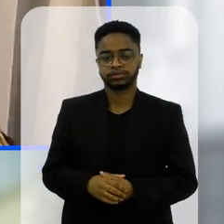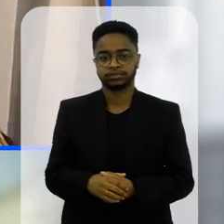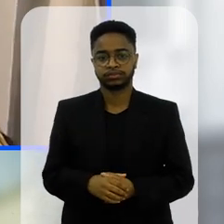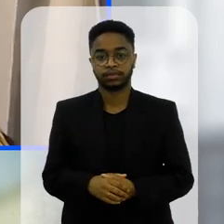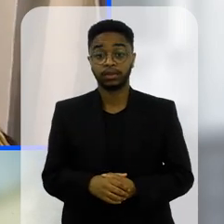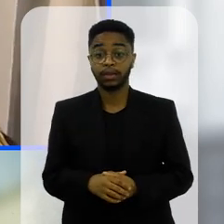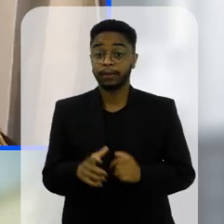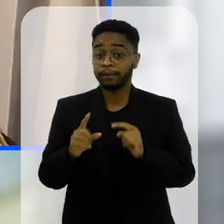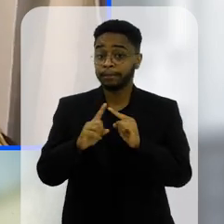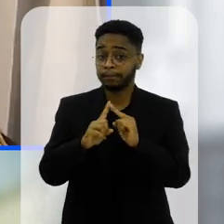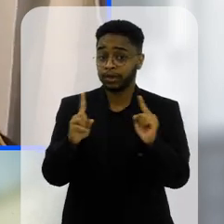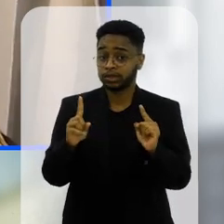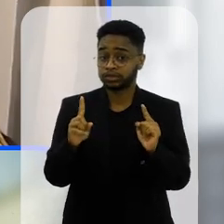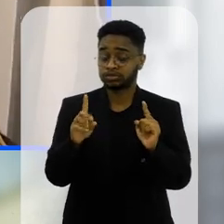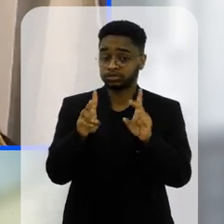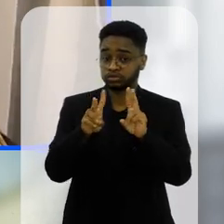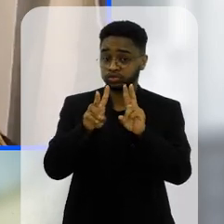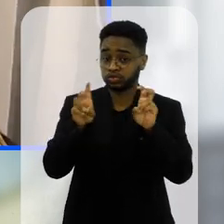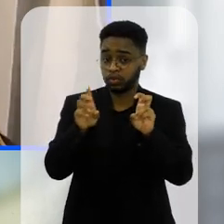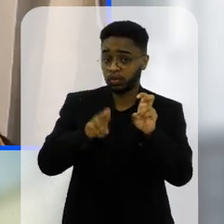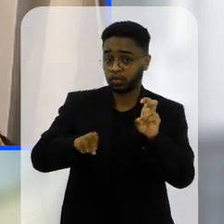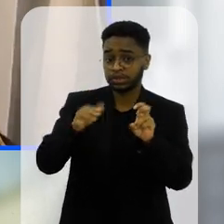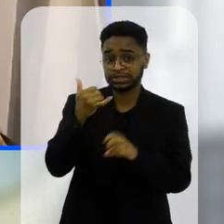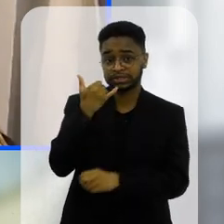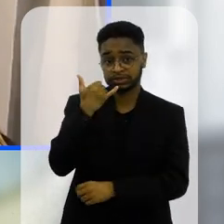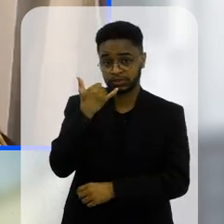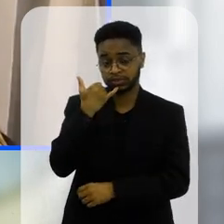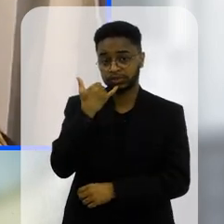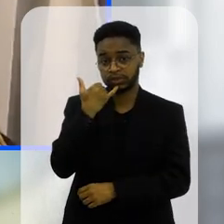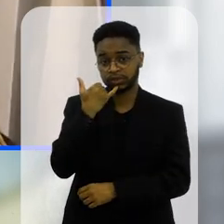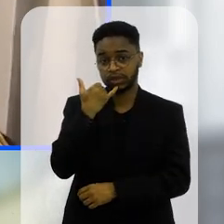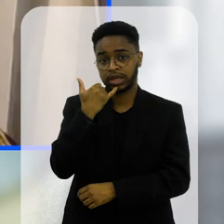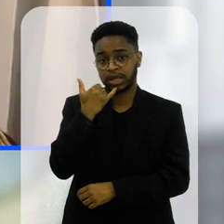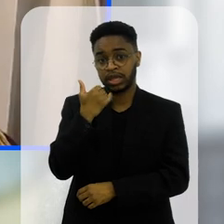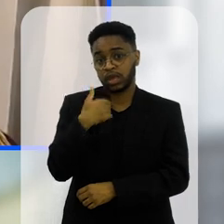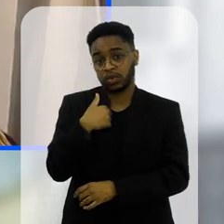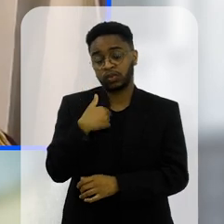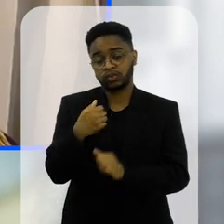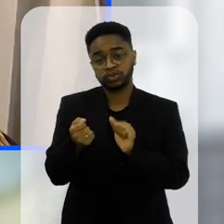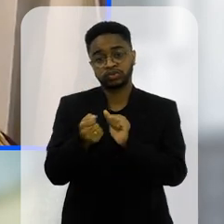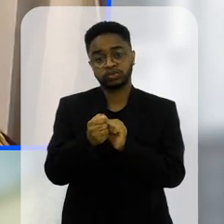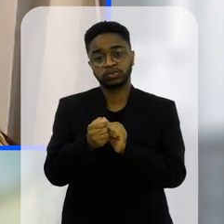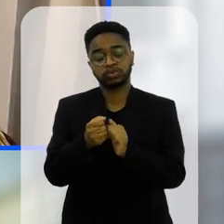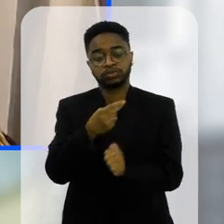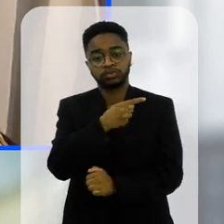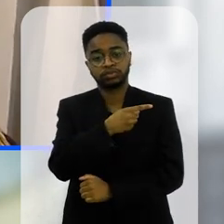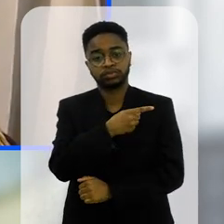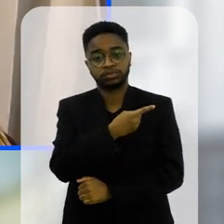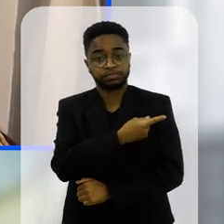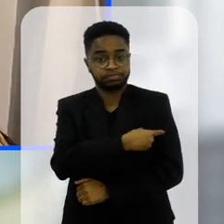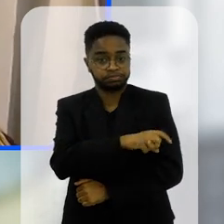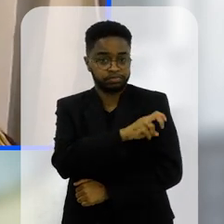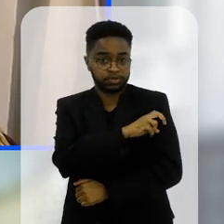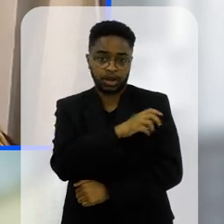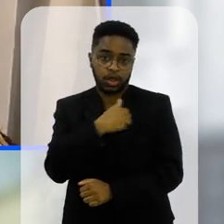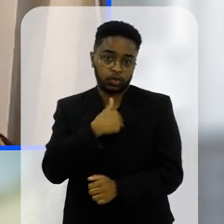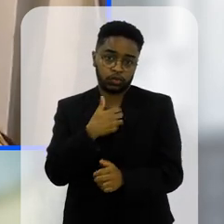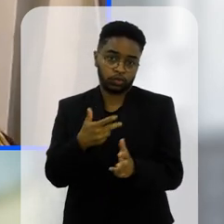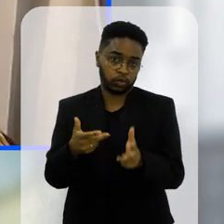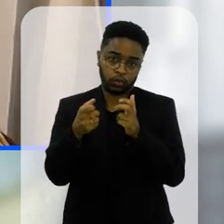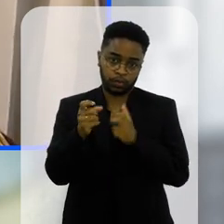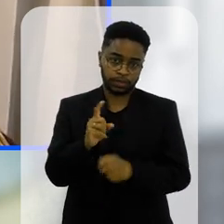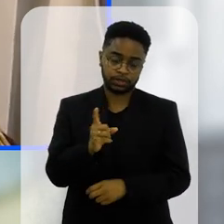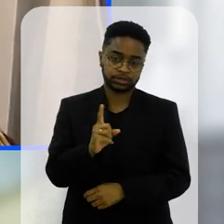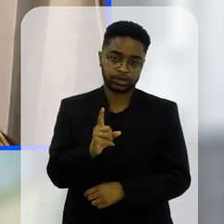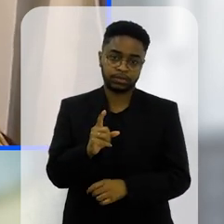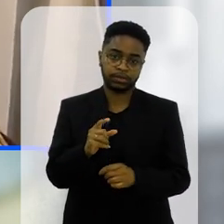mas em relação ao uso do celular eu eu como o ensino fundamental um eu não tenho essa percepção por